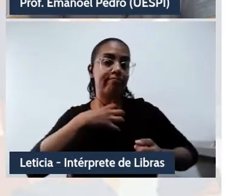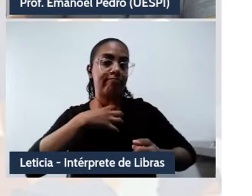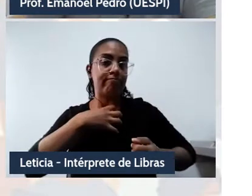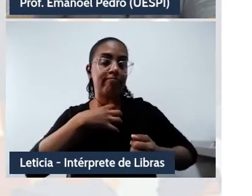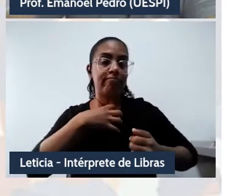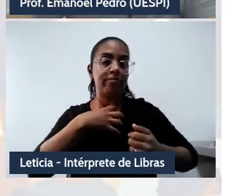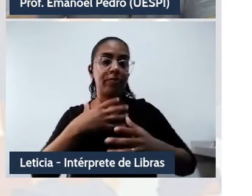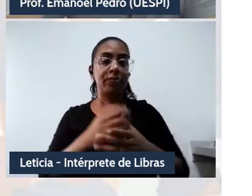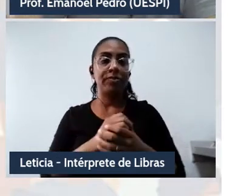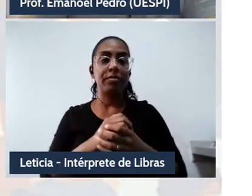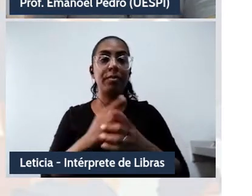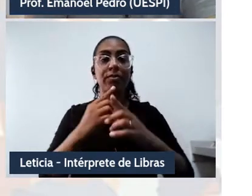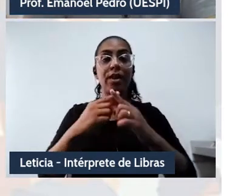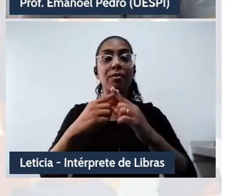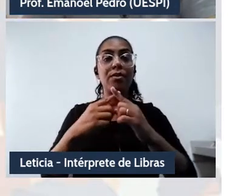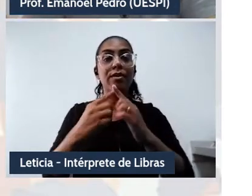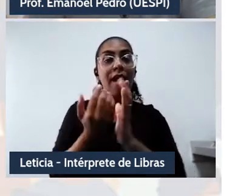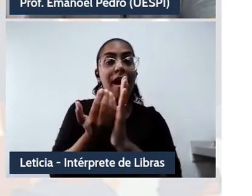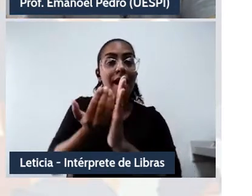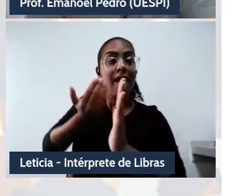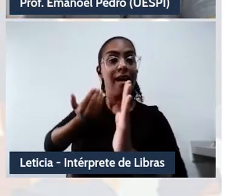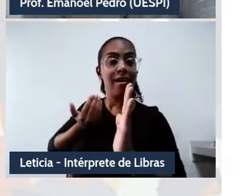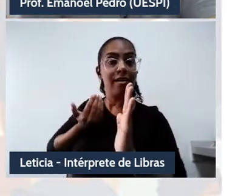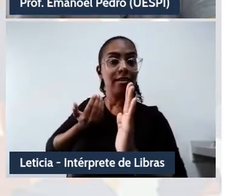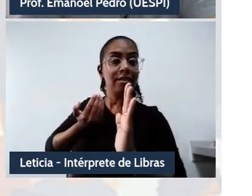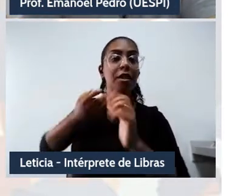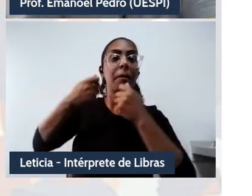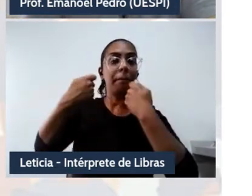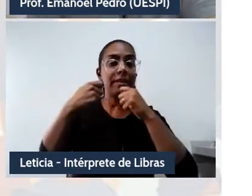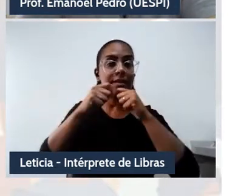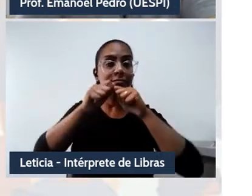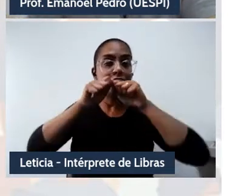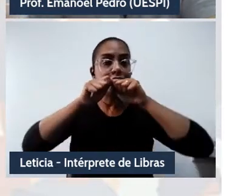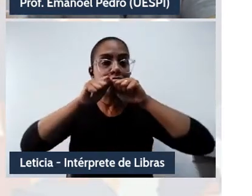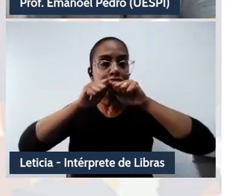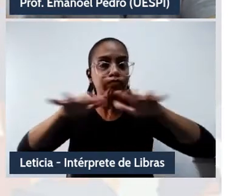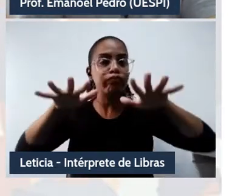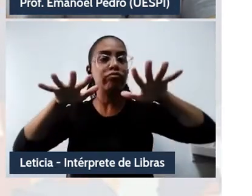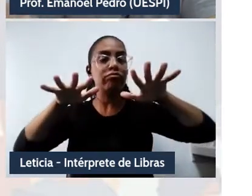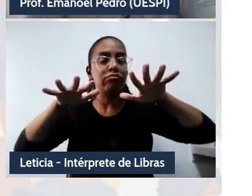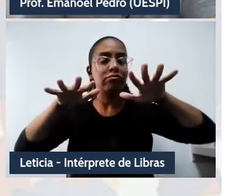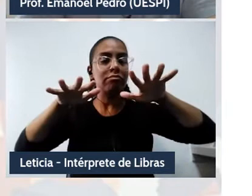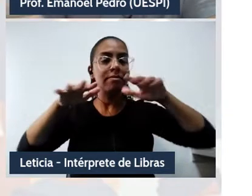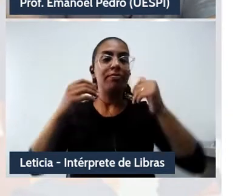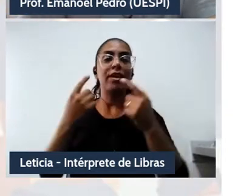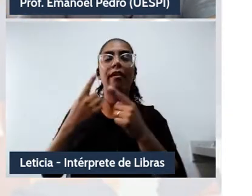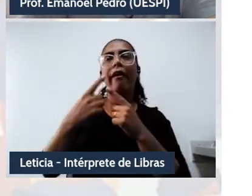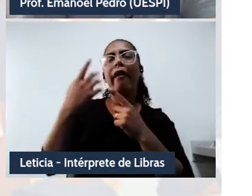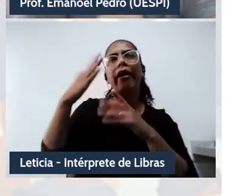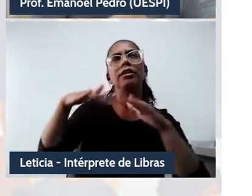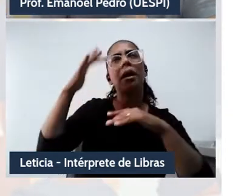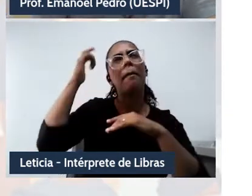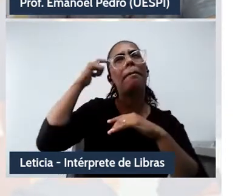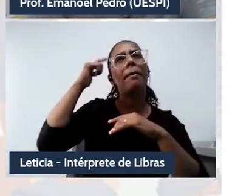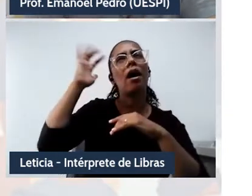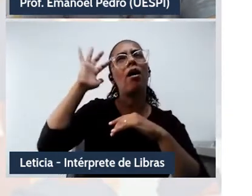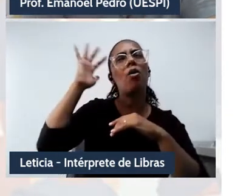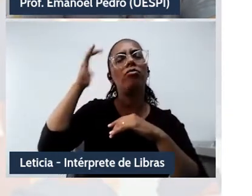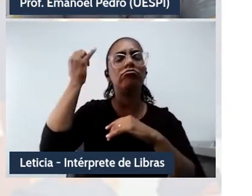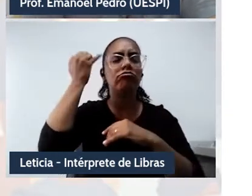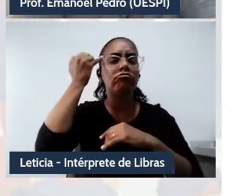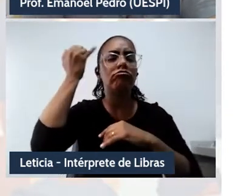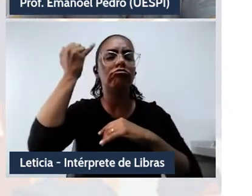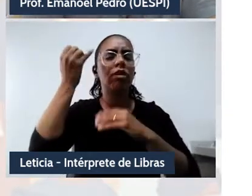antecipar ao que ainda se vai dizer ou agir, eles rompem com a ideia que Bonveniste destaca nesse seu